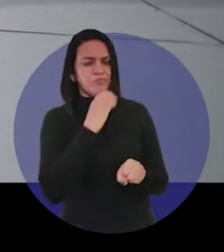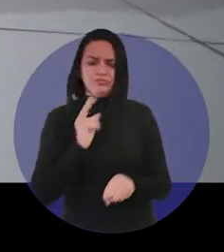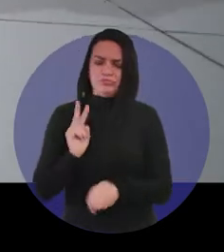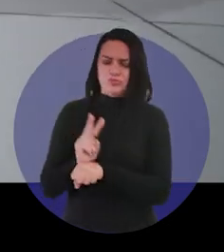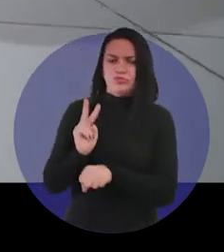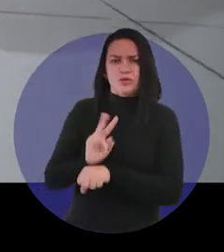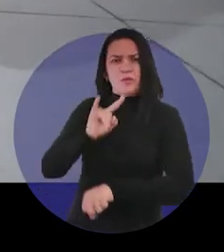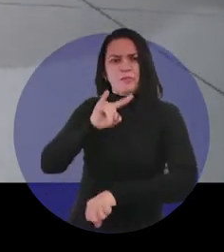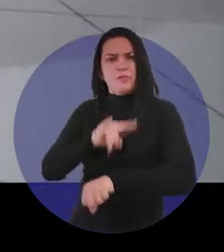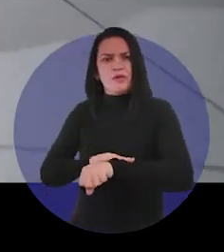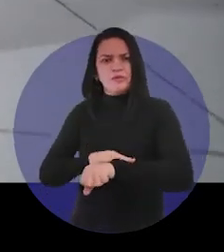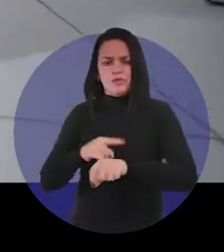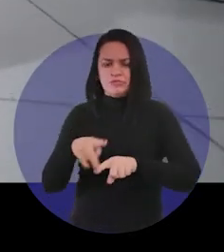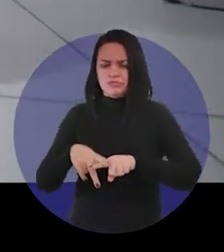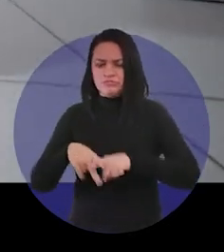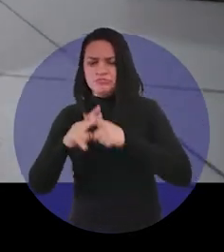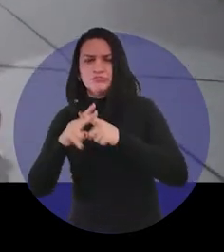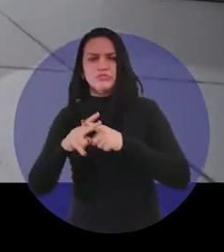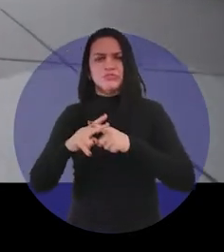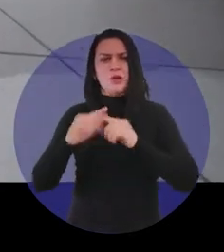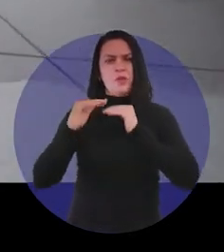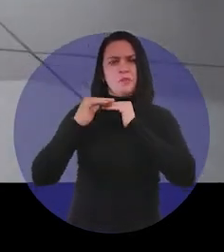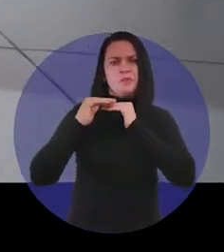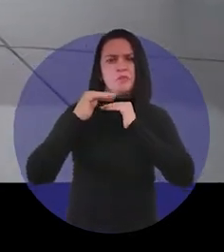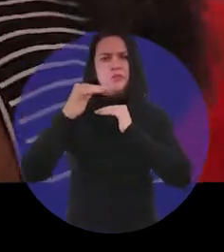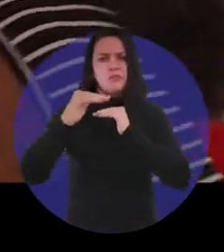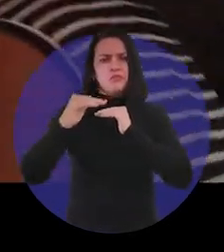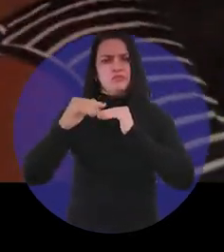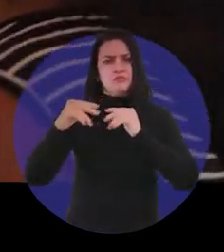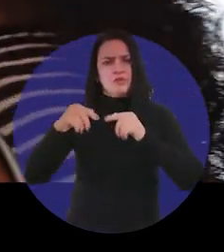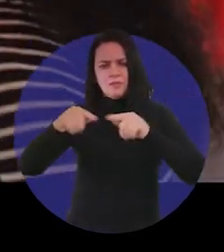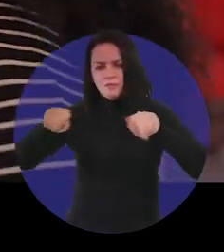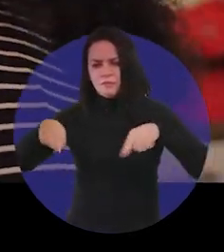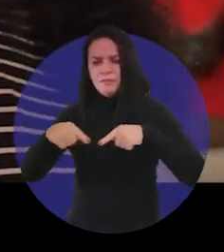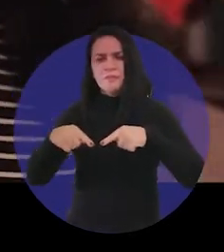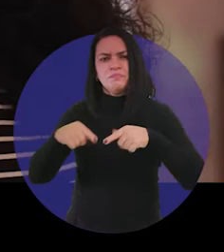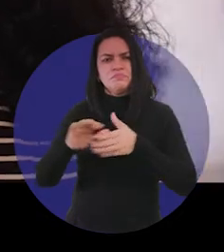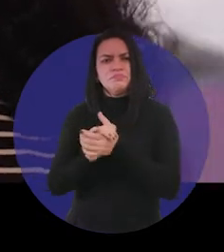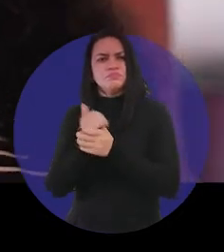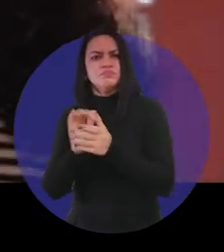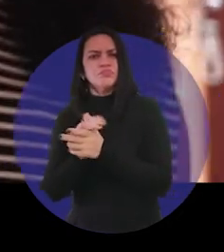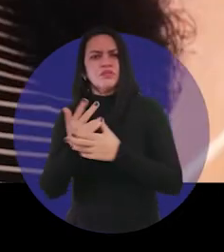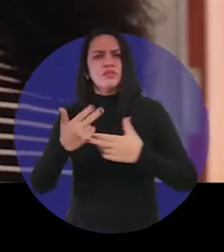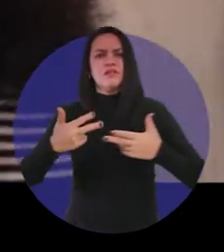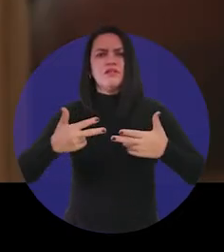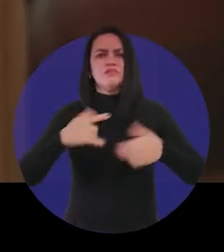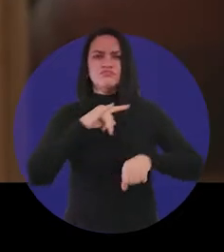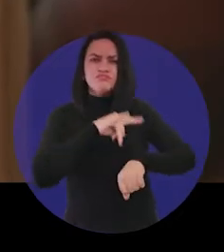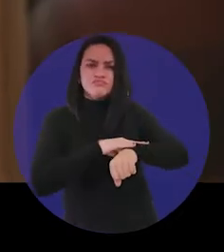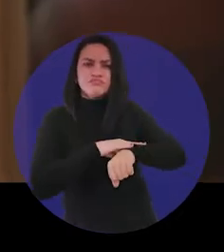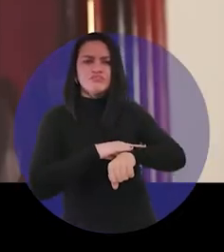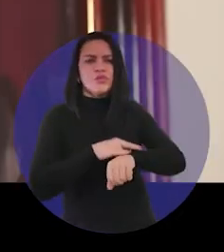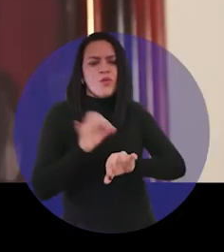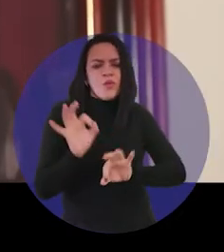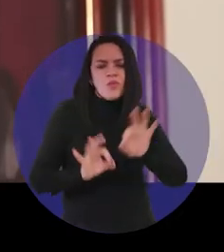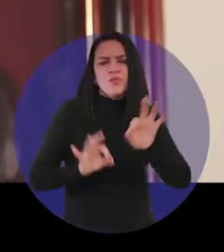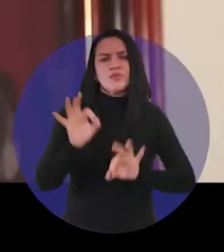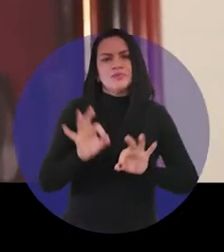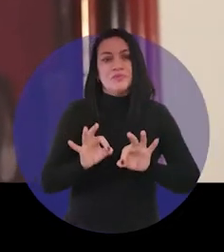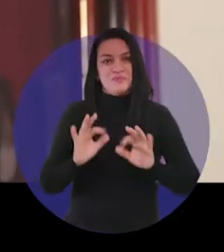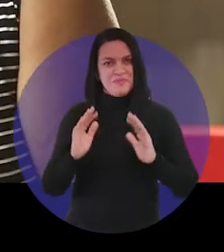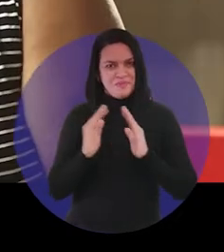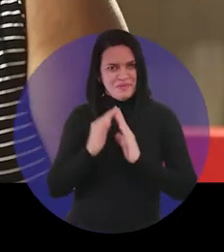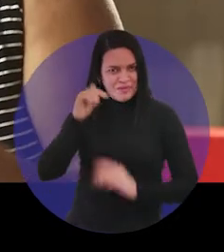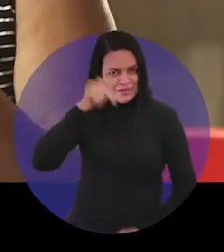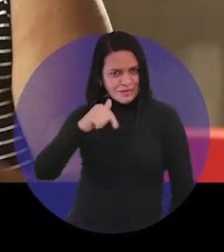logo do banheiro, mandei botar o piso, mandei forrar, mandei botar a pia, mandei botar o vaso. Eu organizei. Aqui em